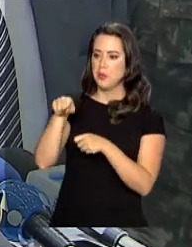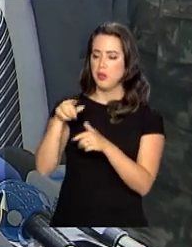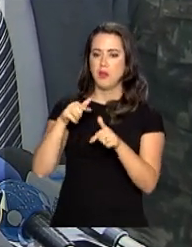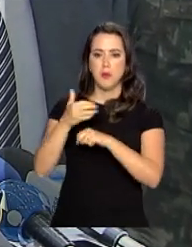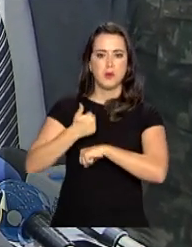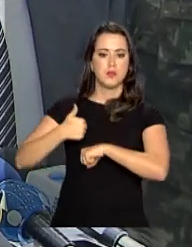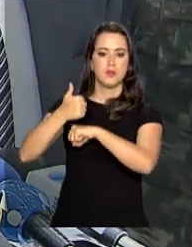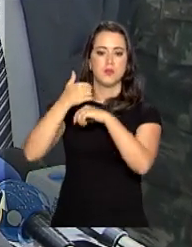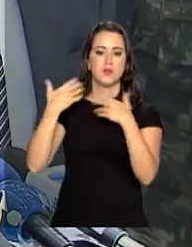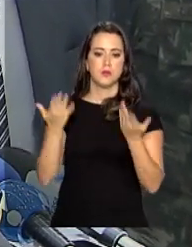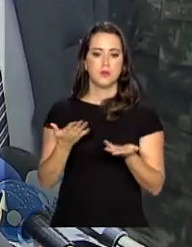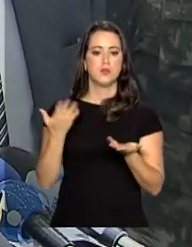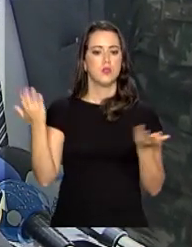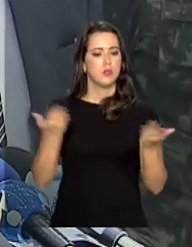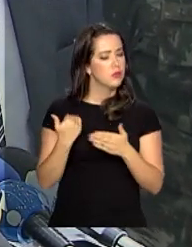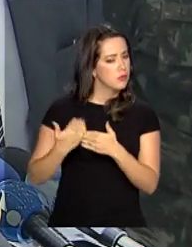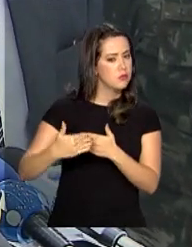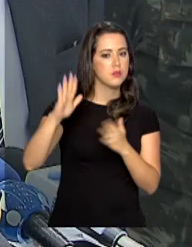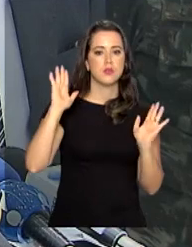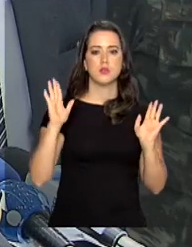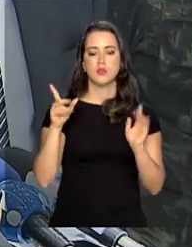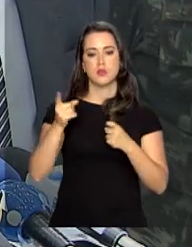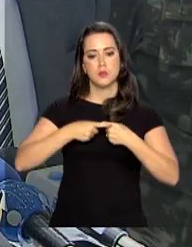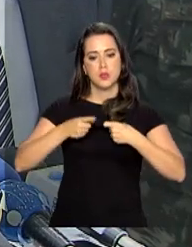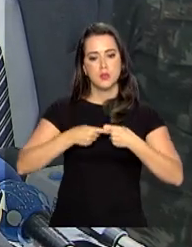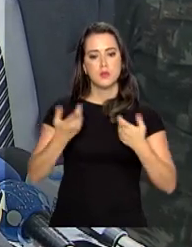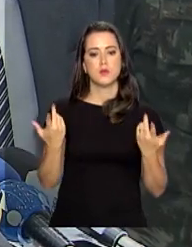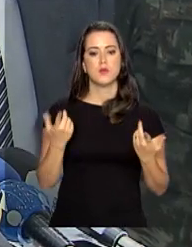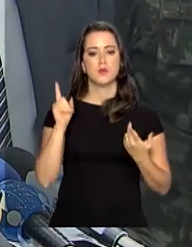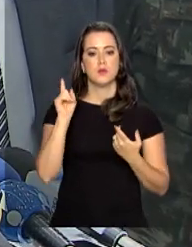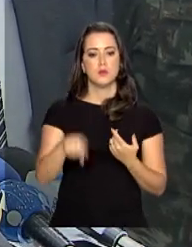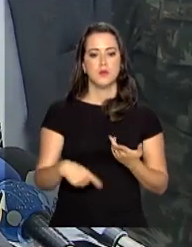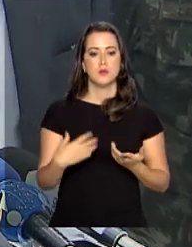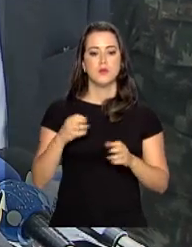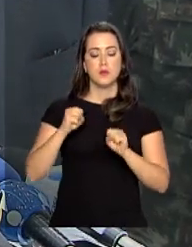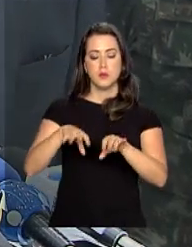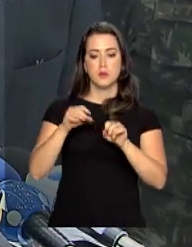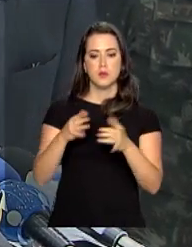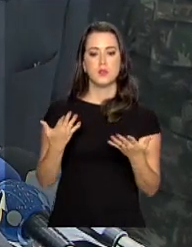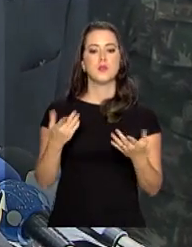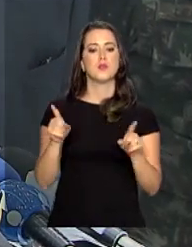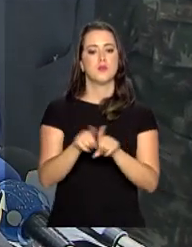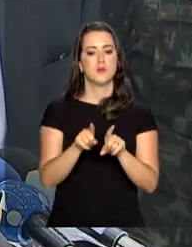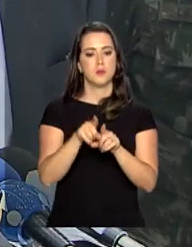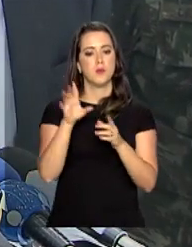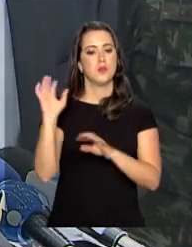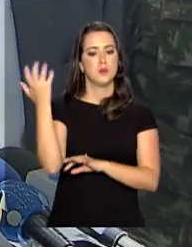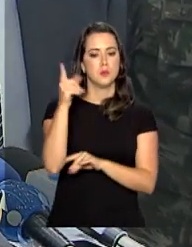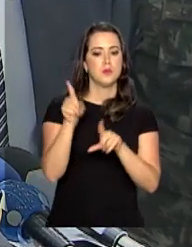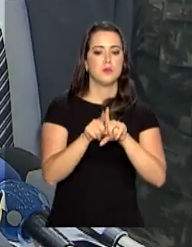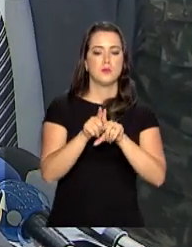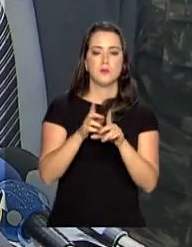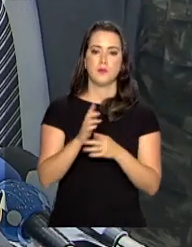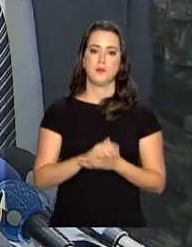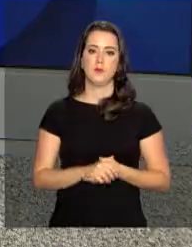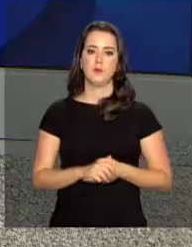Assim está sendo, na saúde, um médico. A educação não vai ser diferente. E meio ambiente também.